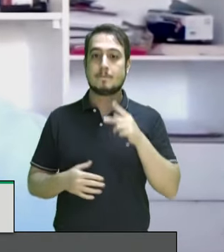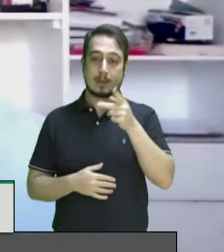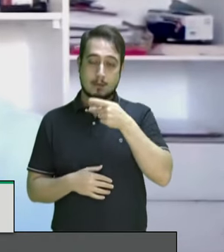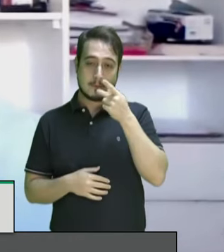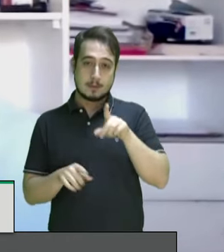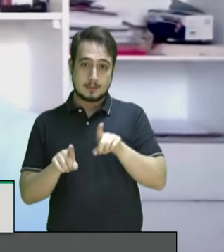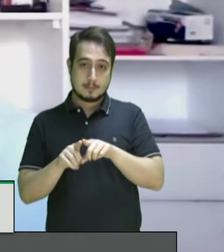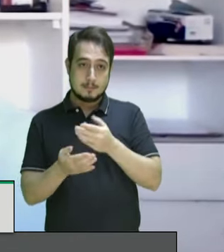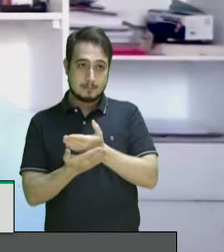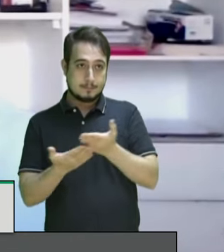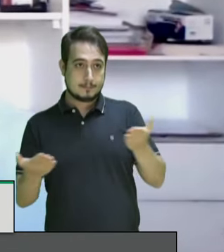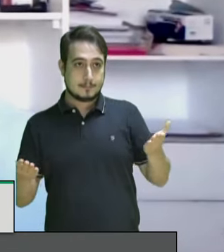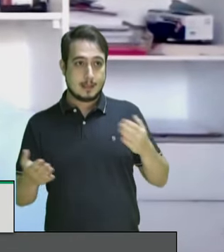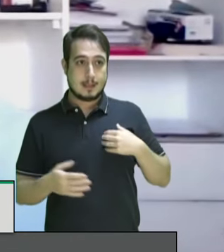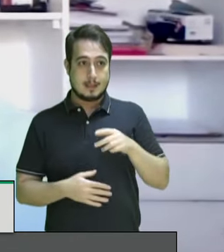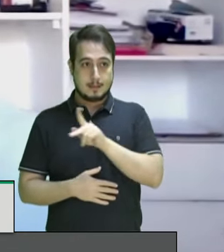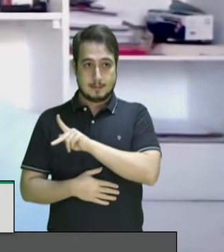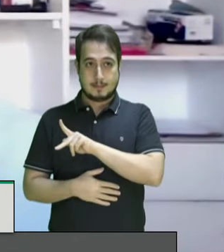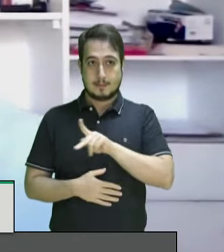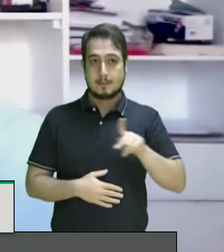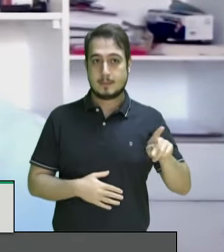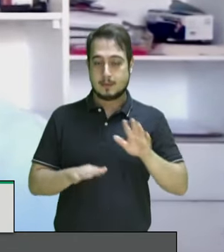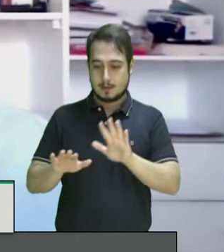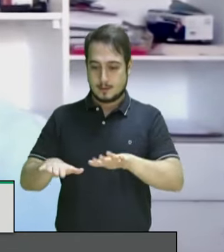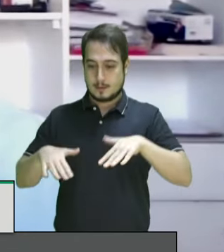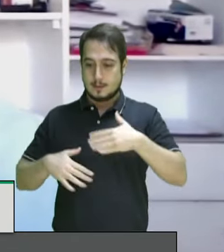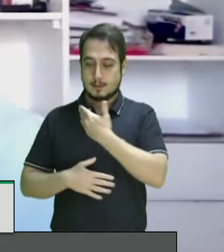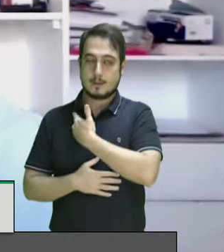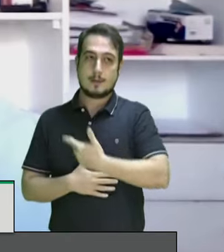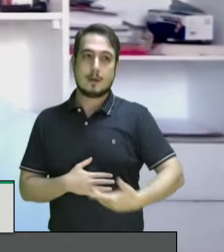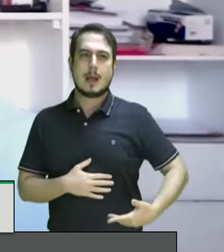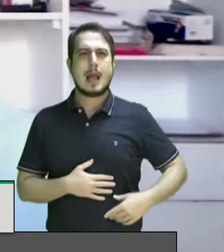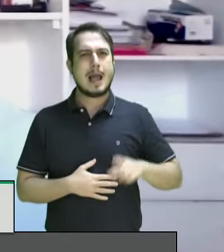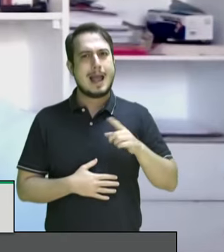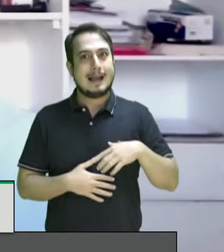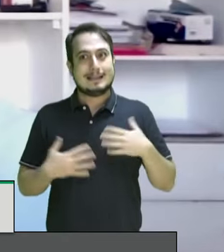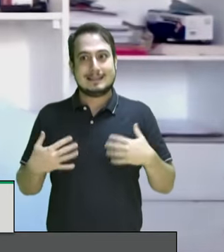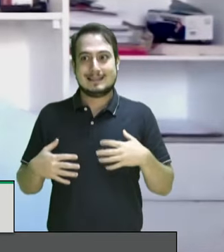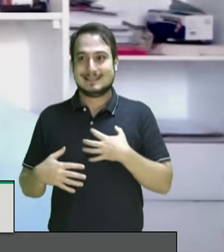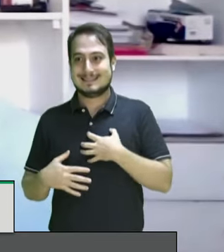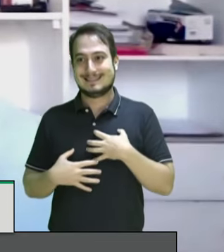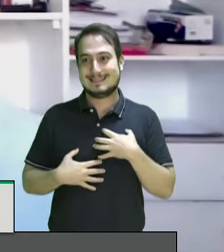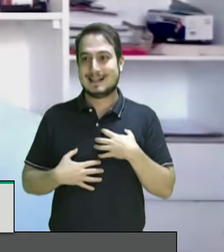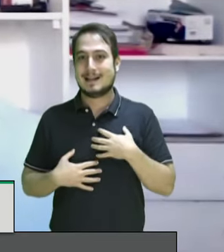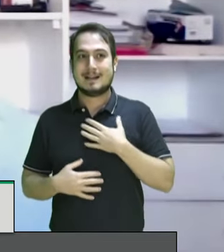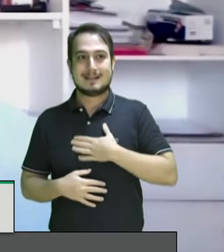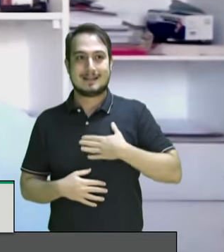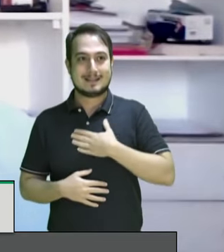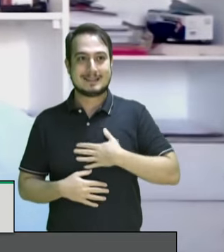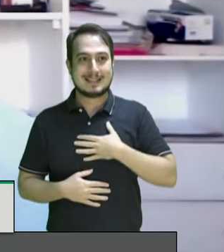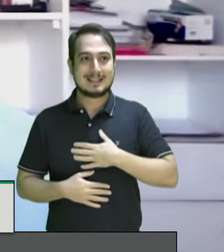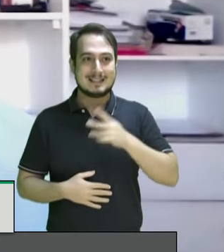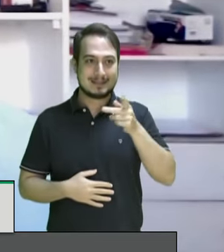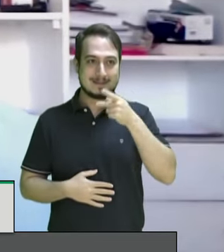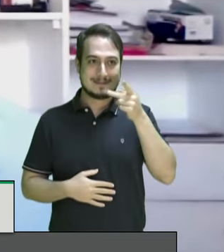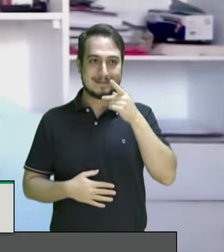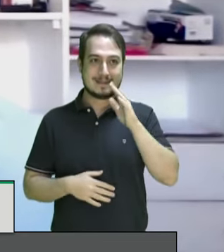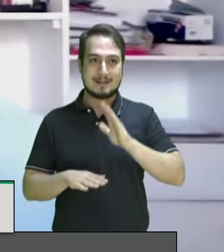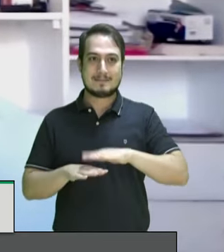vocês que a posição de presidente de uma audiência pública é muito incômoda, porque a gente gostaria de falar mais